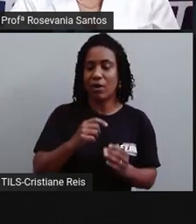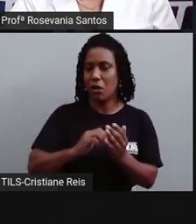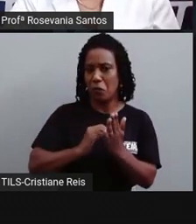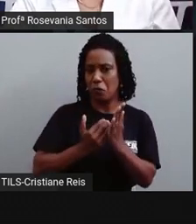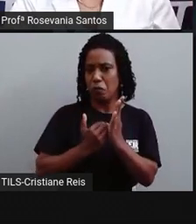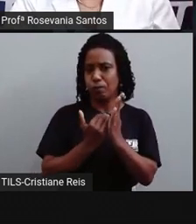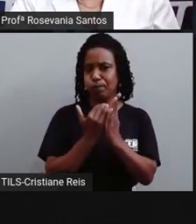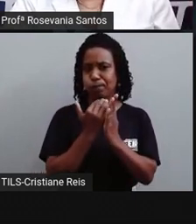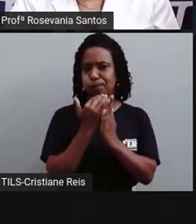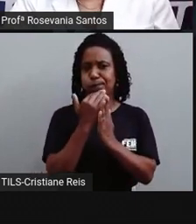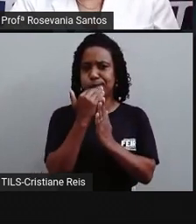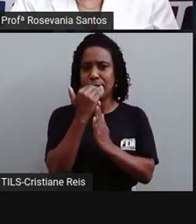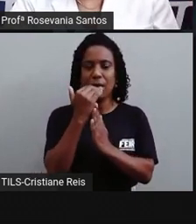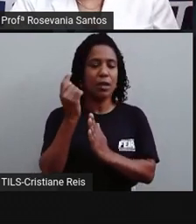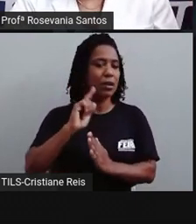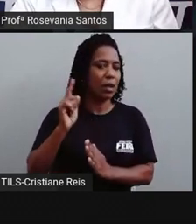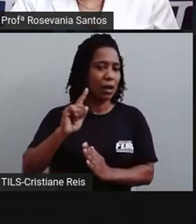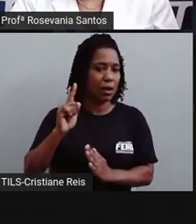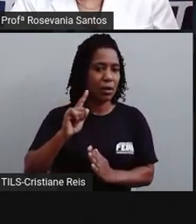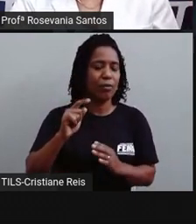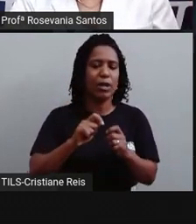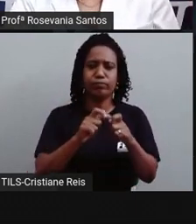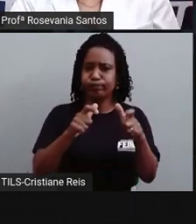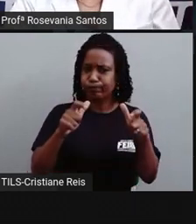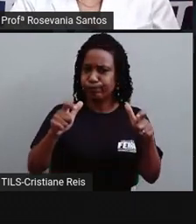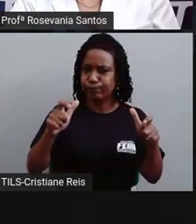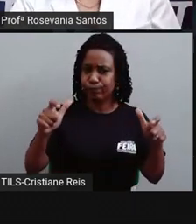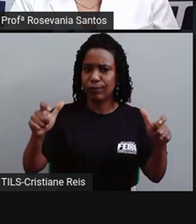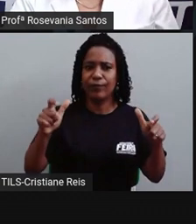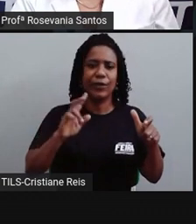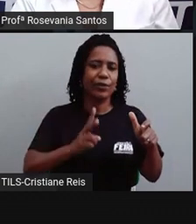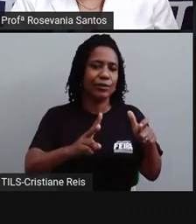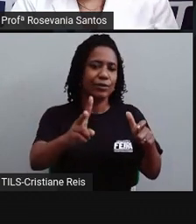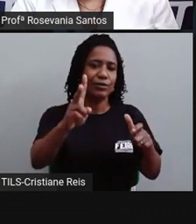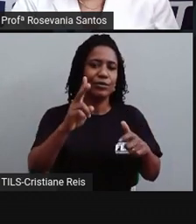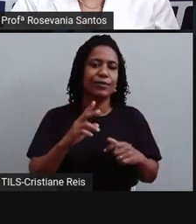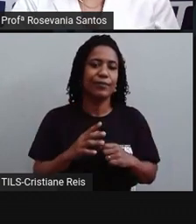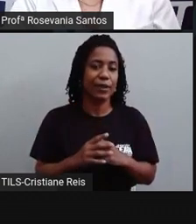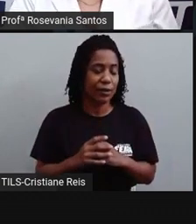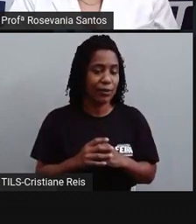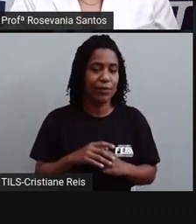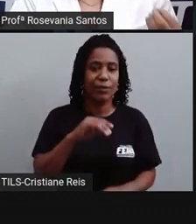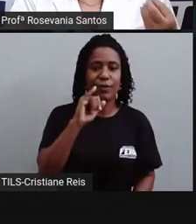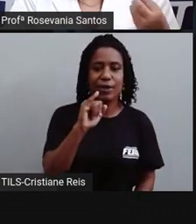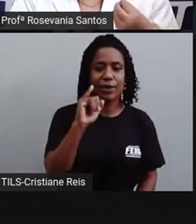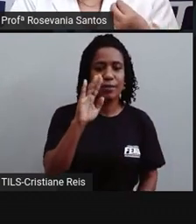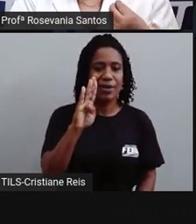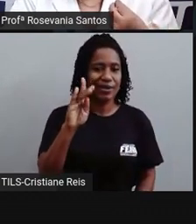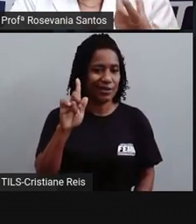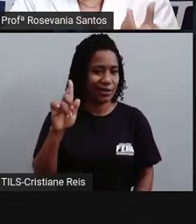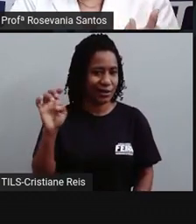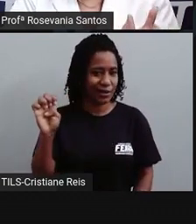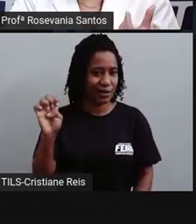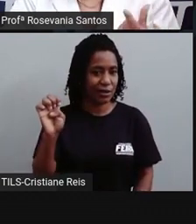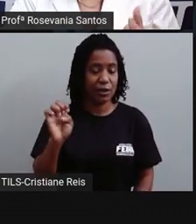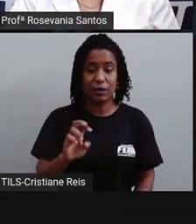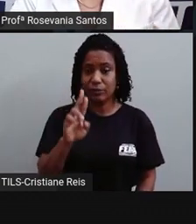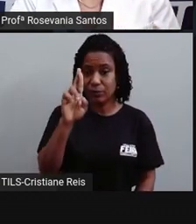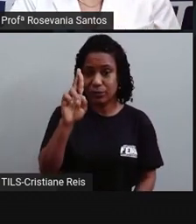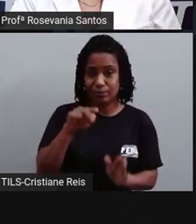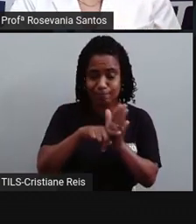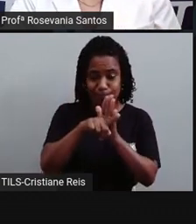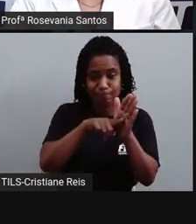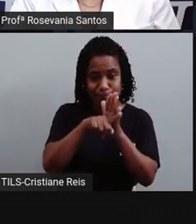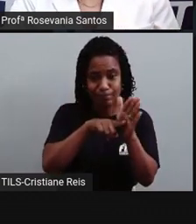exorbitante, mas ainda assim continuou crescendo. E segundo pesquisas do IBGE, né, a taxa bruta,